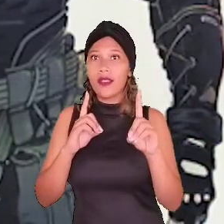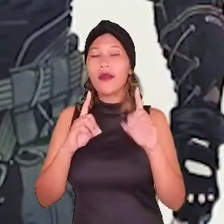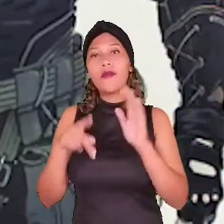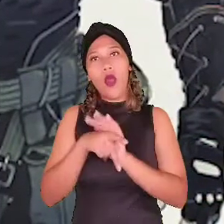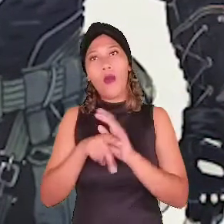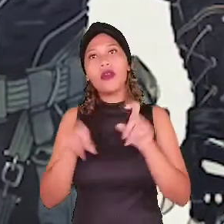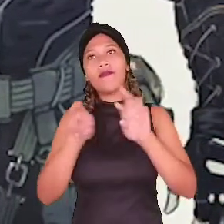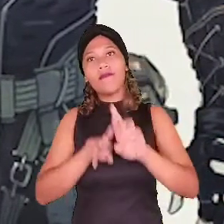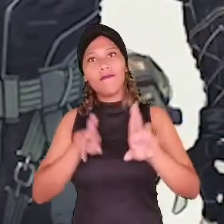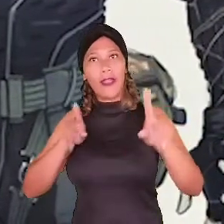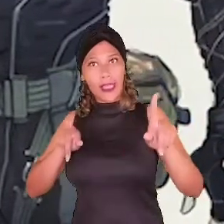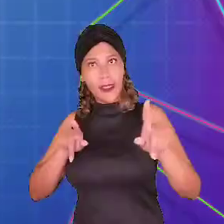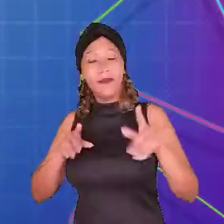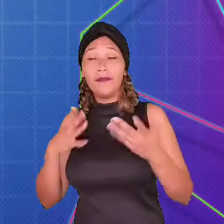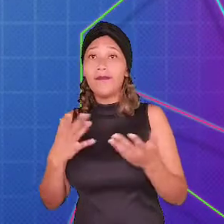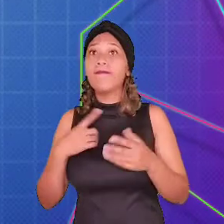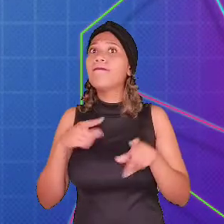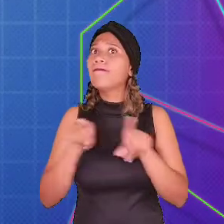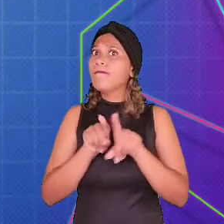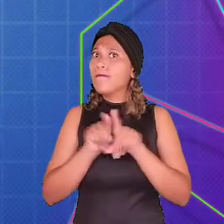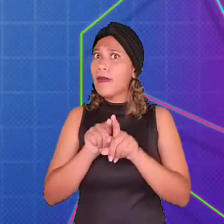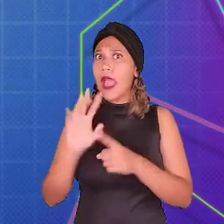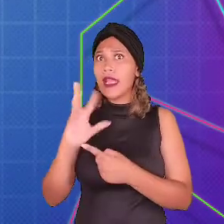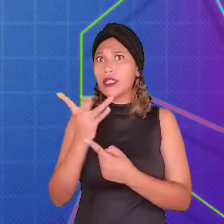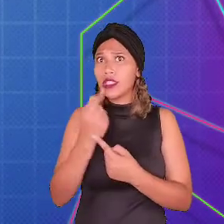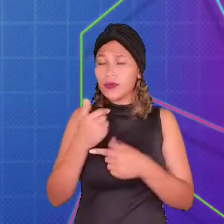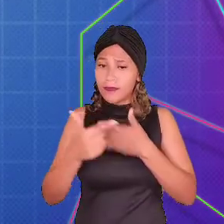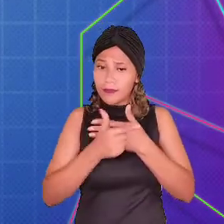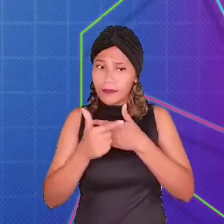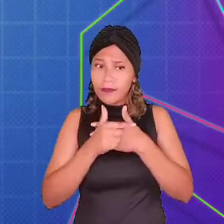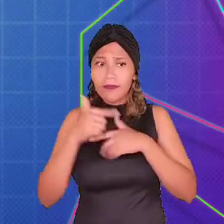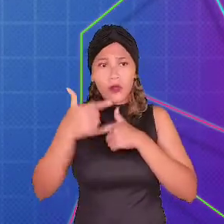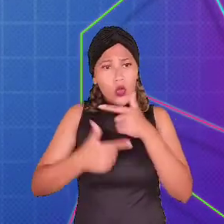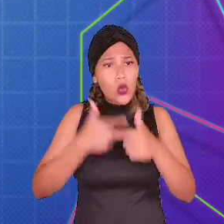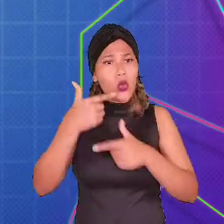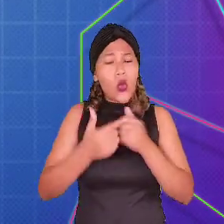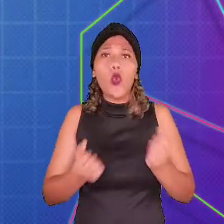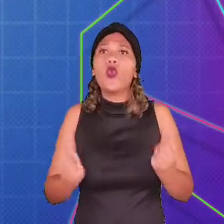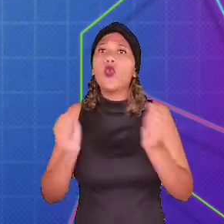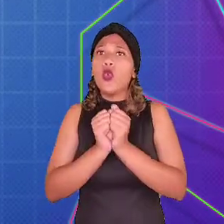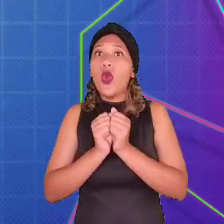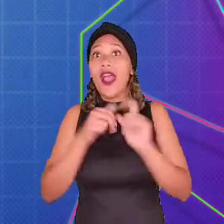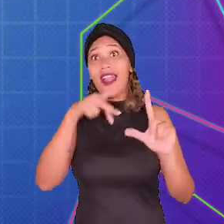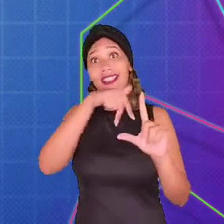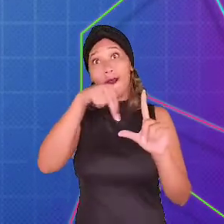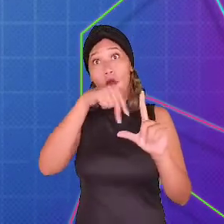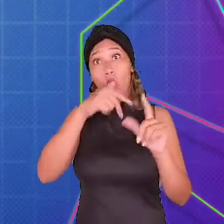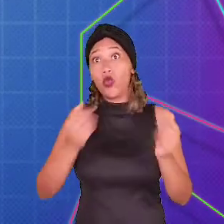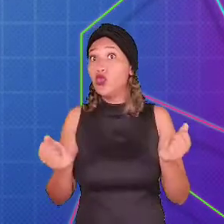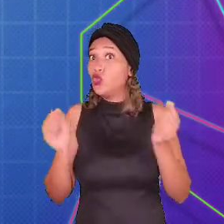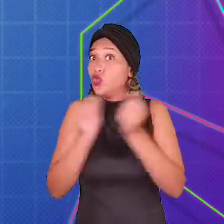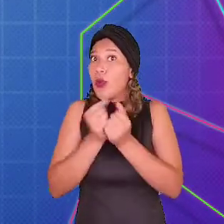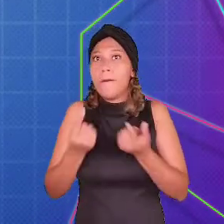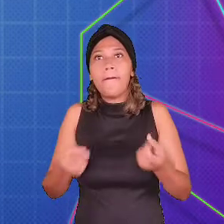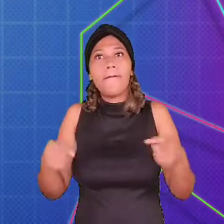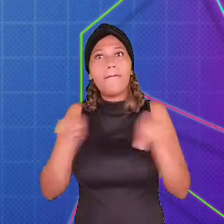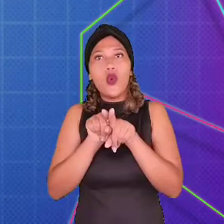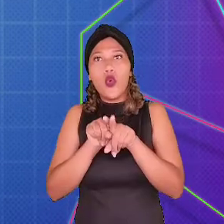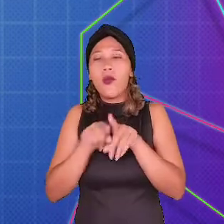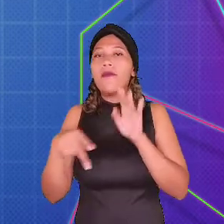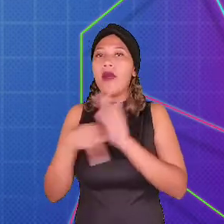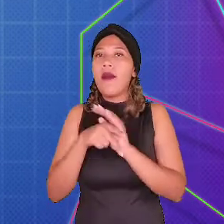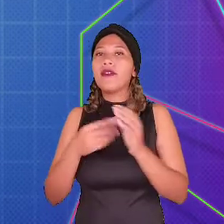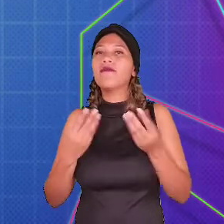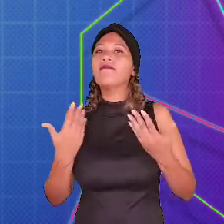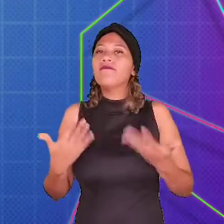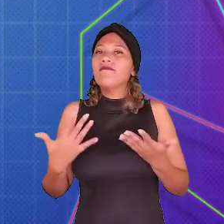de computador 3D. Além disso, os artistas de personagens trabalham juntamente com os animadores, para que os modelos tenham